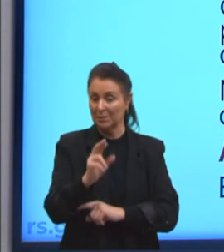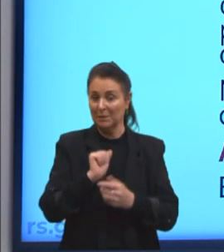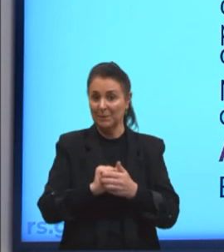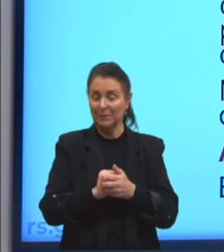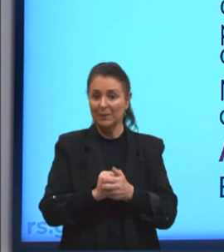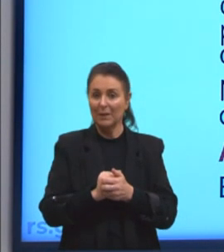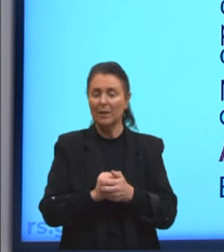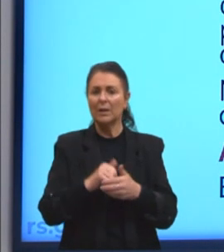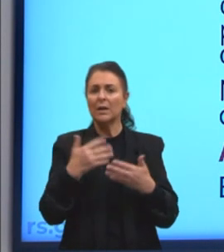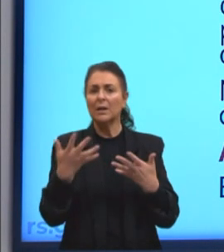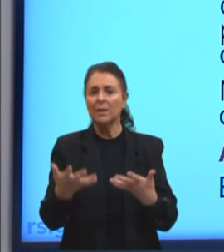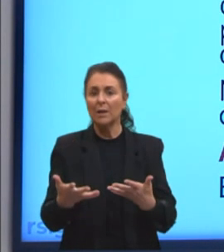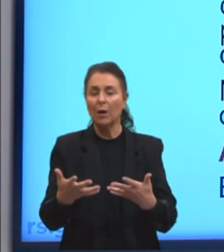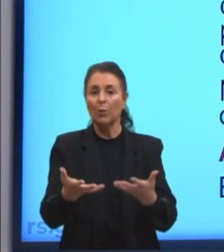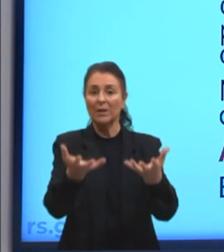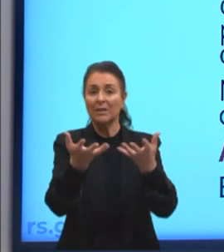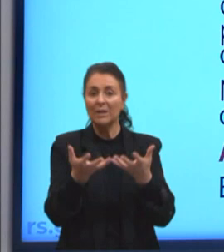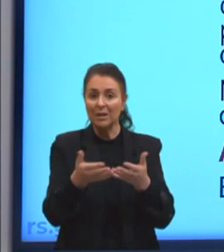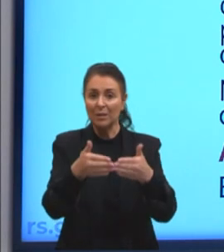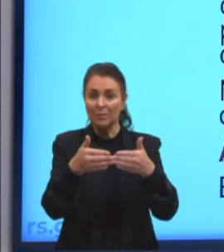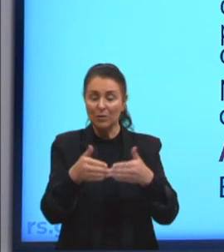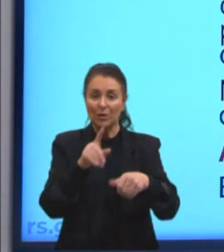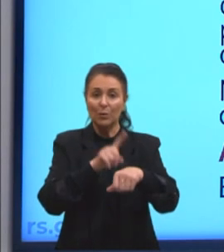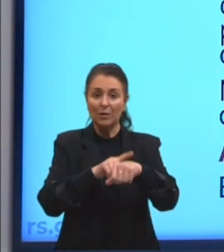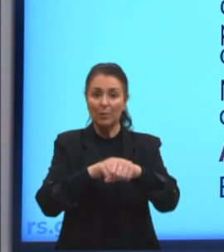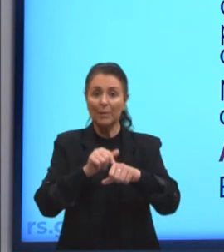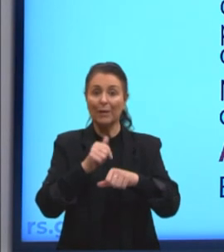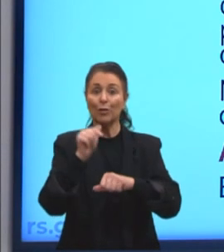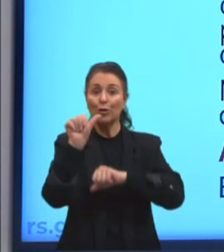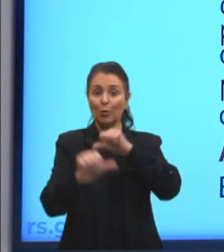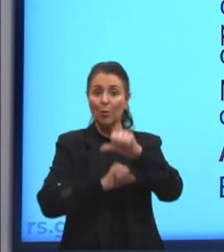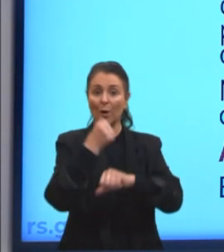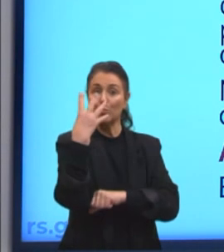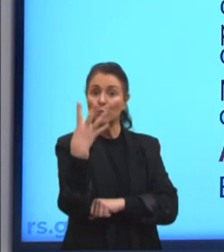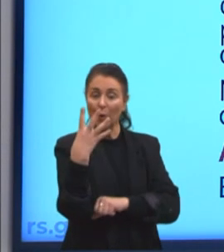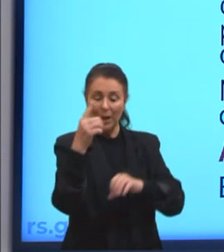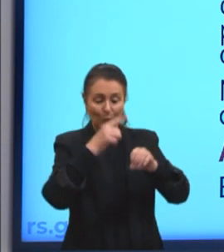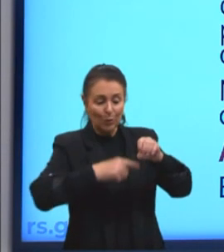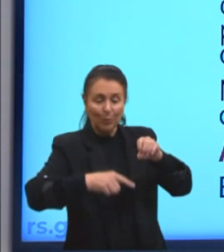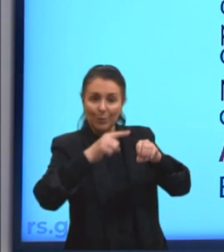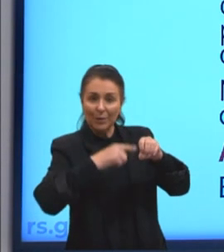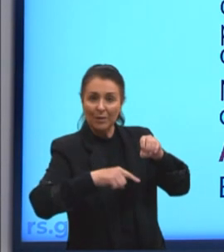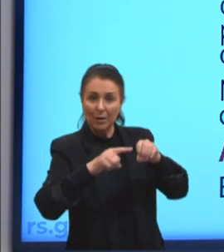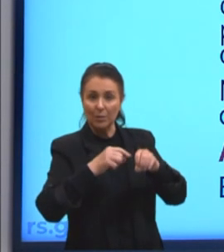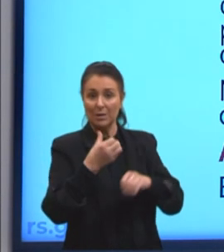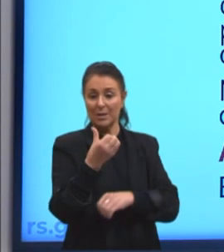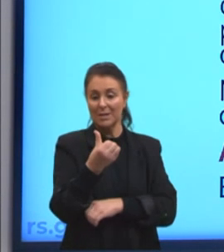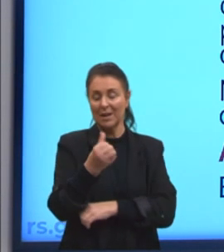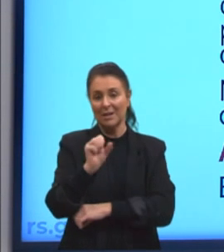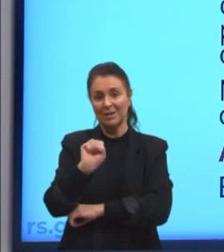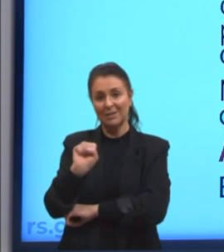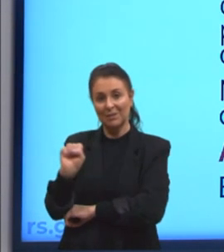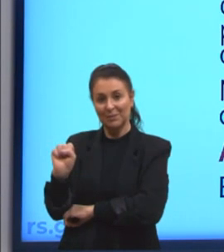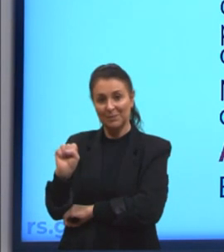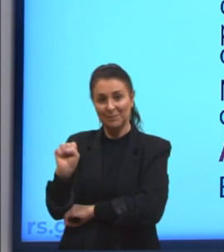Ele queria, então, o tempo para trocar os 4 pneus, então, de 6 segundos.